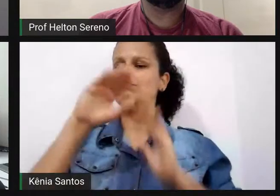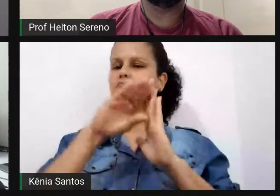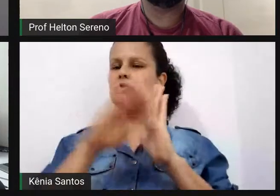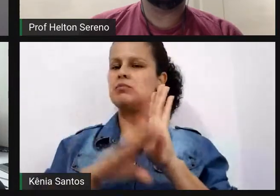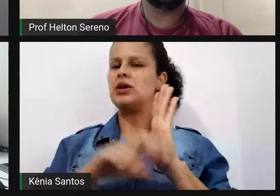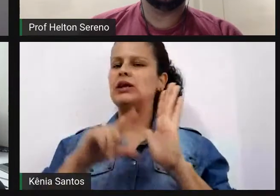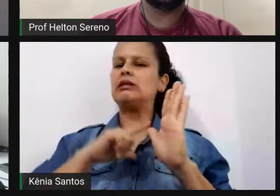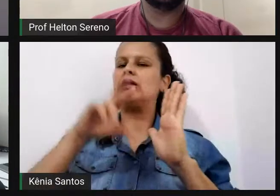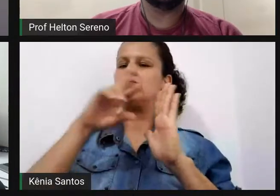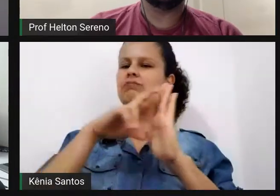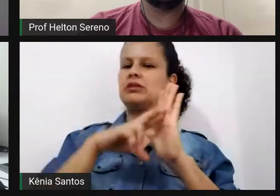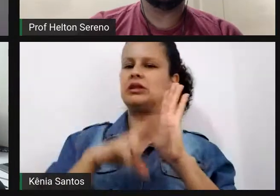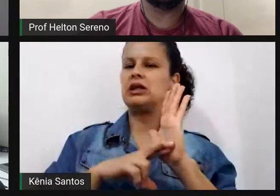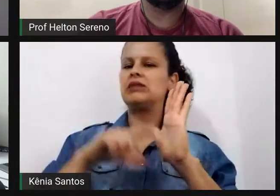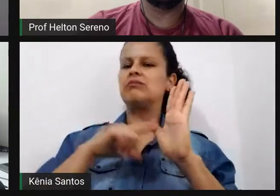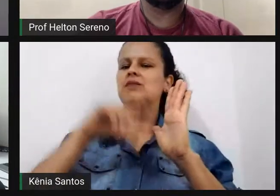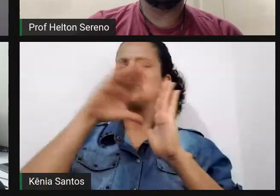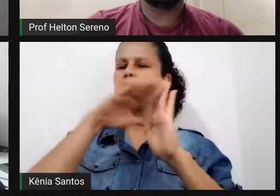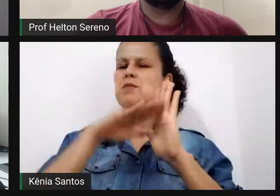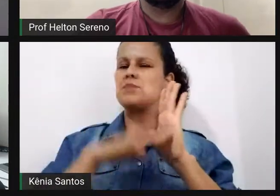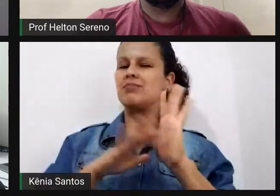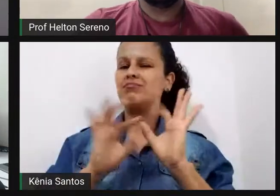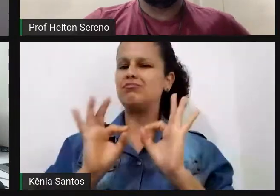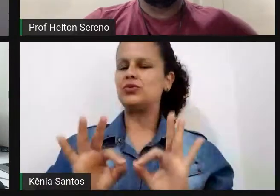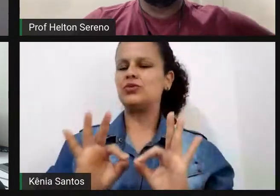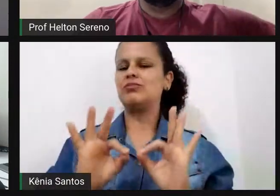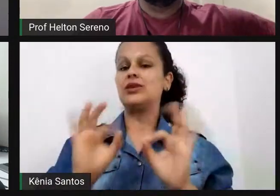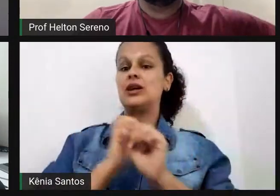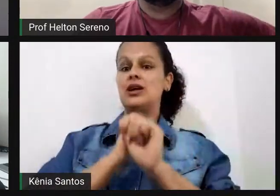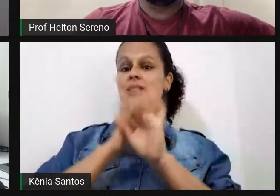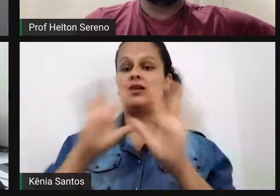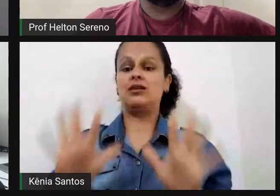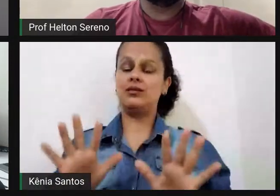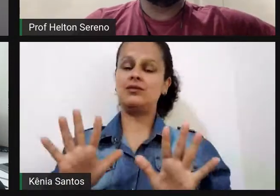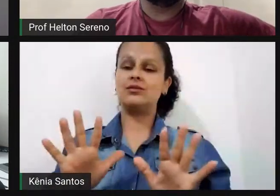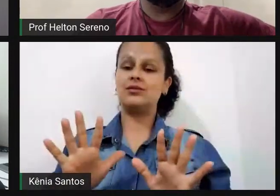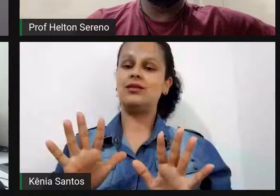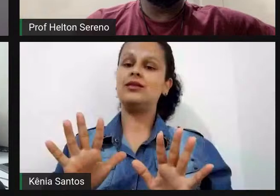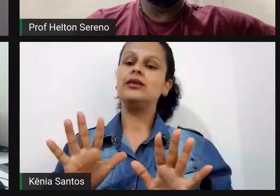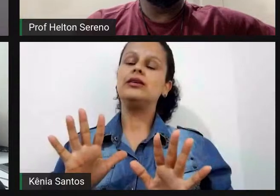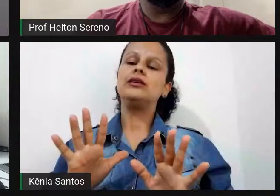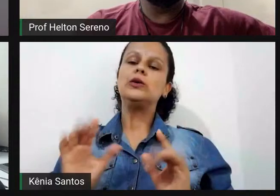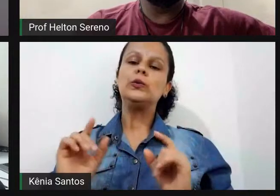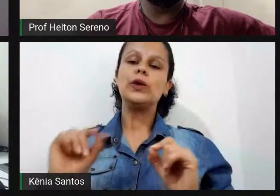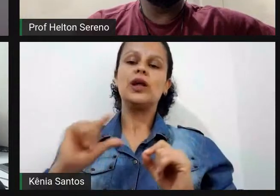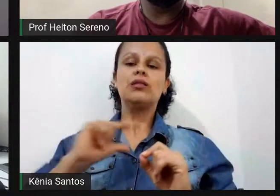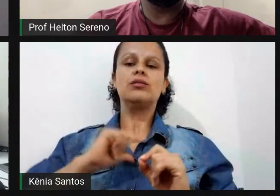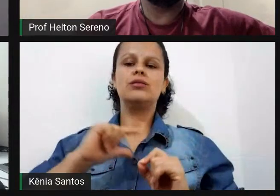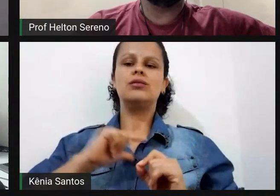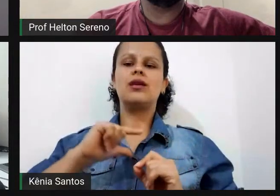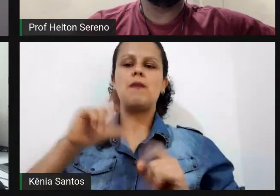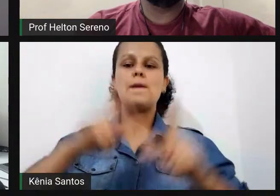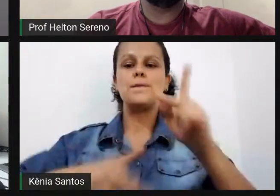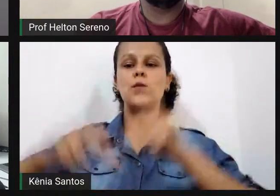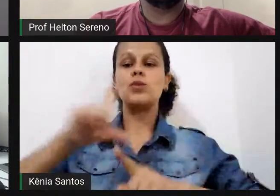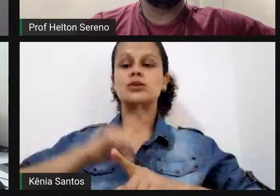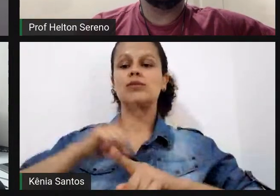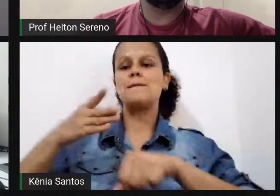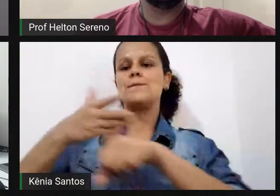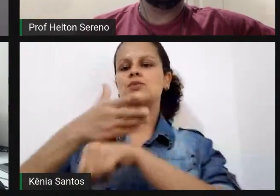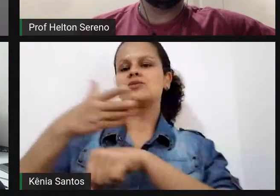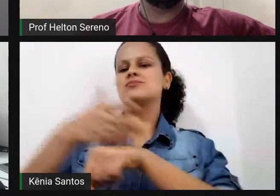diretrizes claras e o principal é que, a meu ver, que são construídas com a ampla participação da população, né?